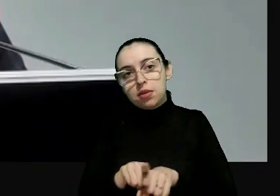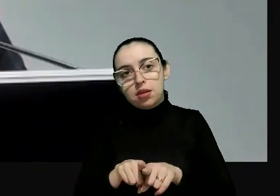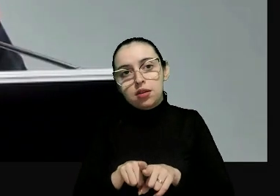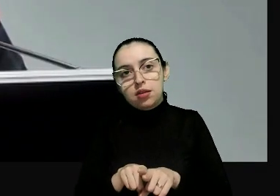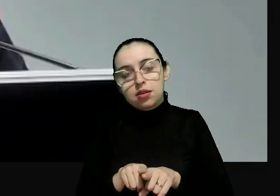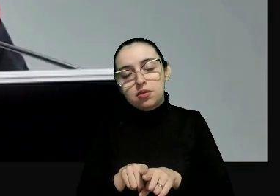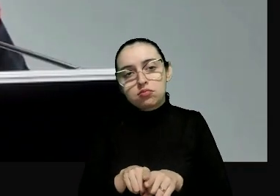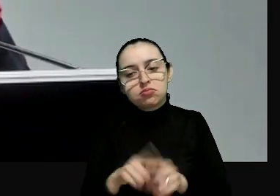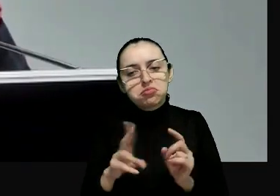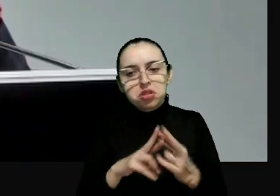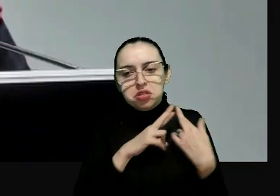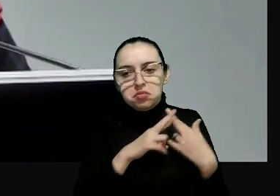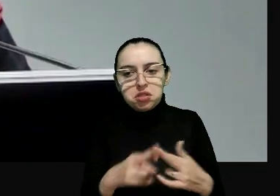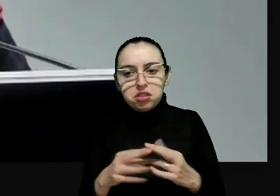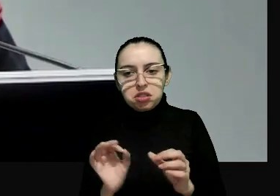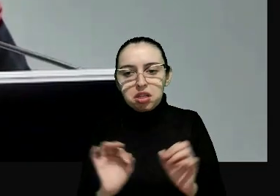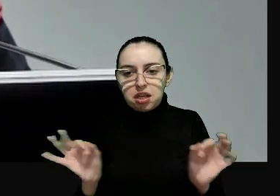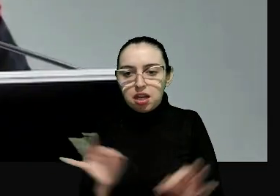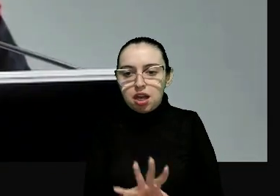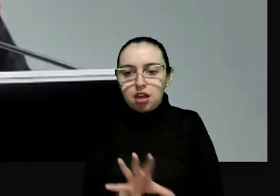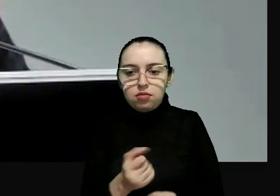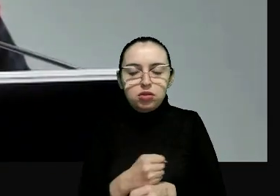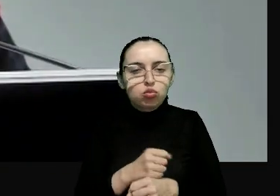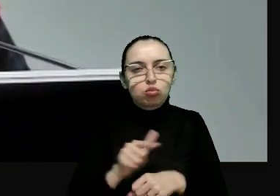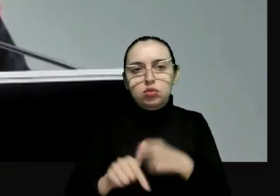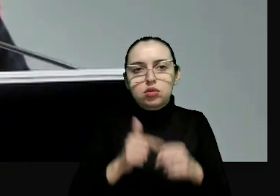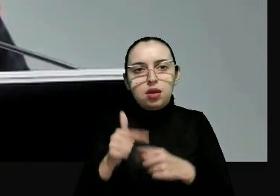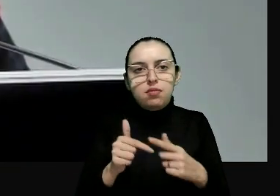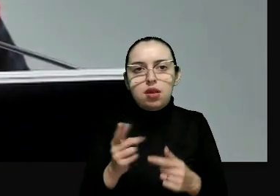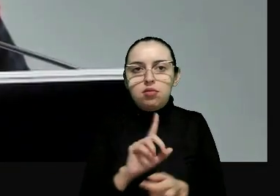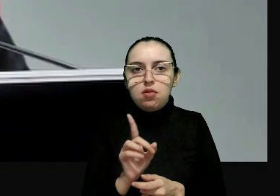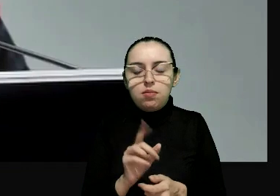interamericano, o nosso mandato não termina no antioesposto.